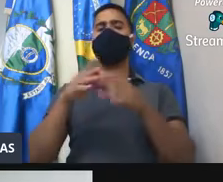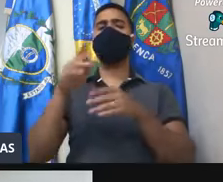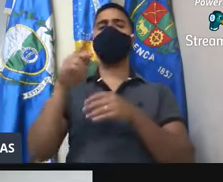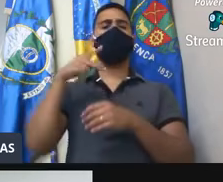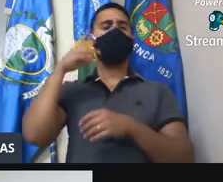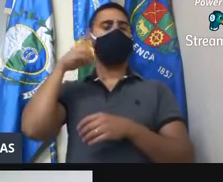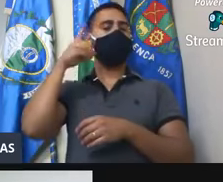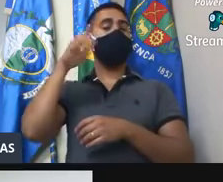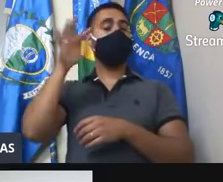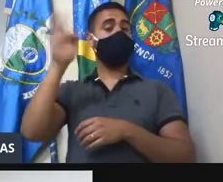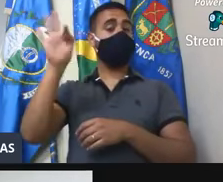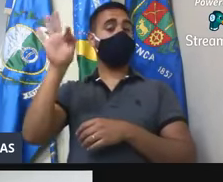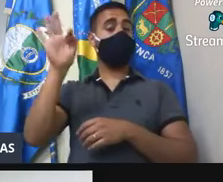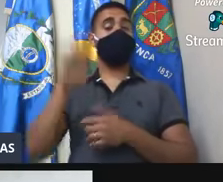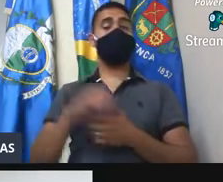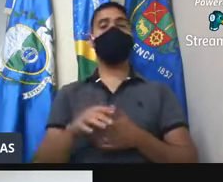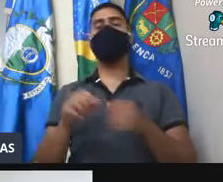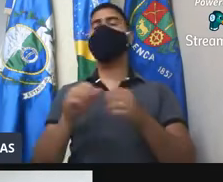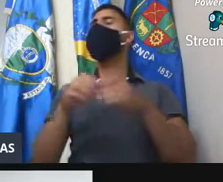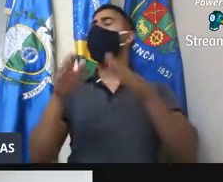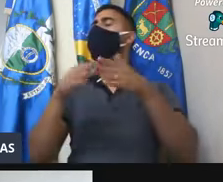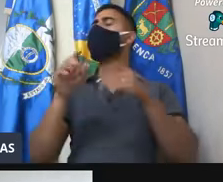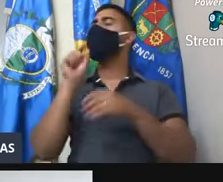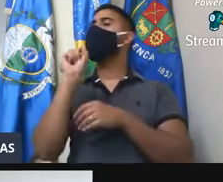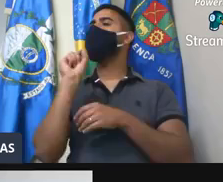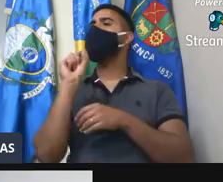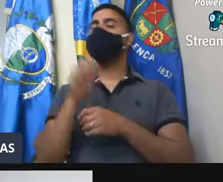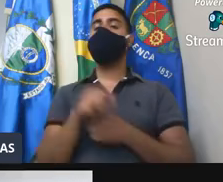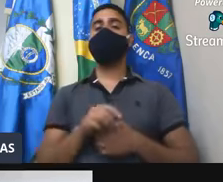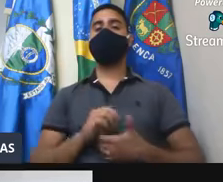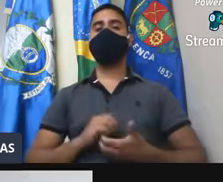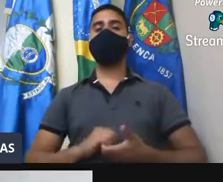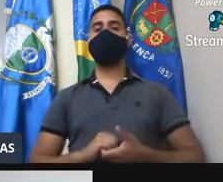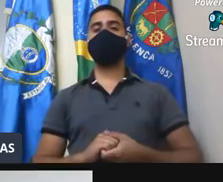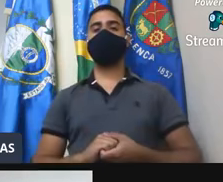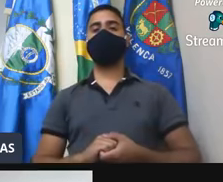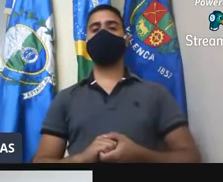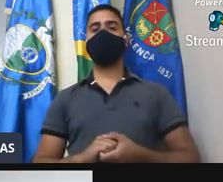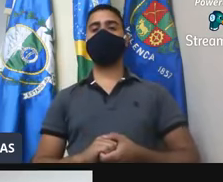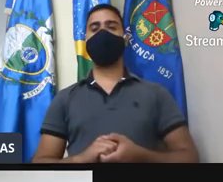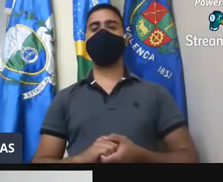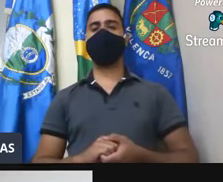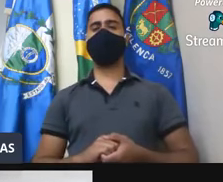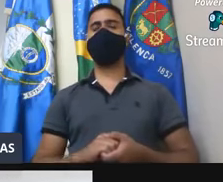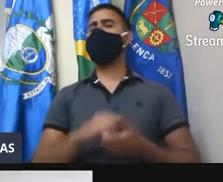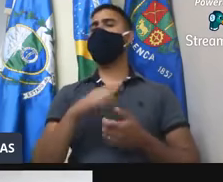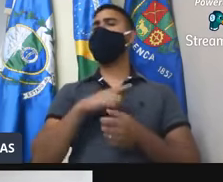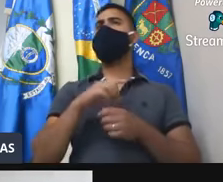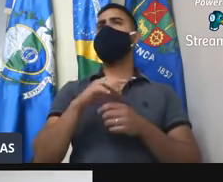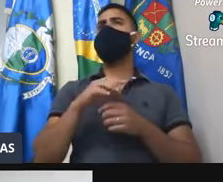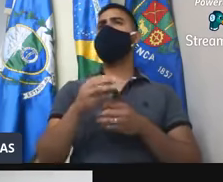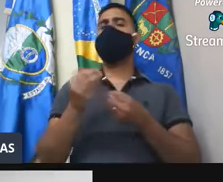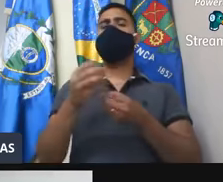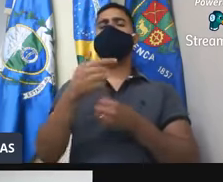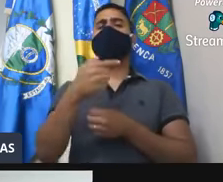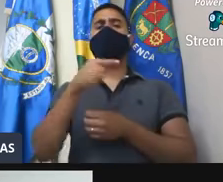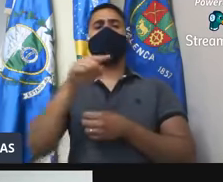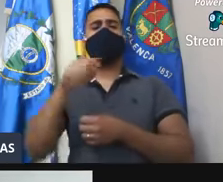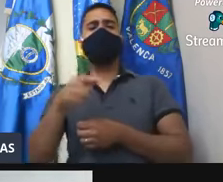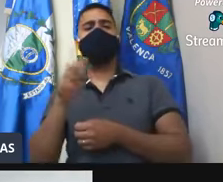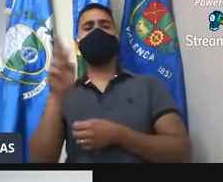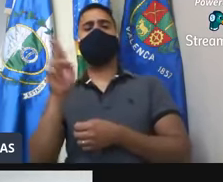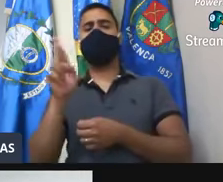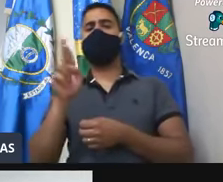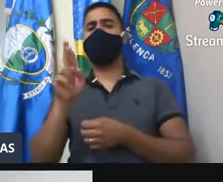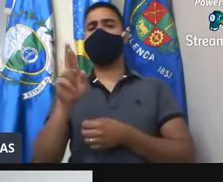Luiz Antônio, ratificando o pedido de que se digne a constar no Corpo das Emendas o valor de 800 mil reais, cuja origem e